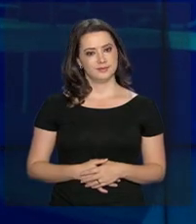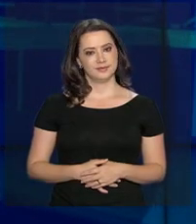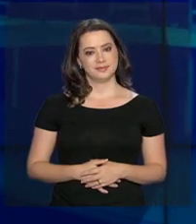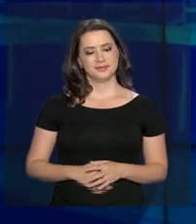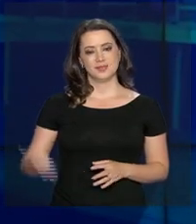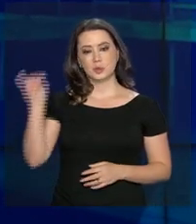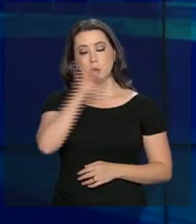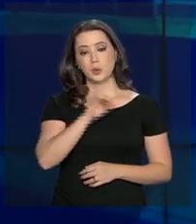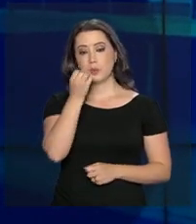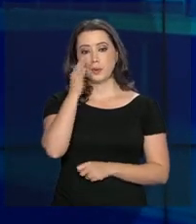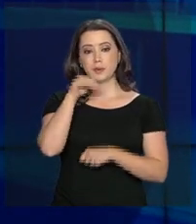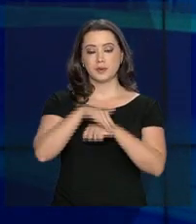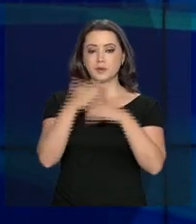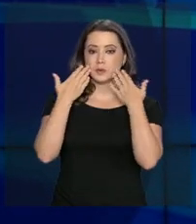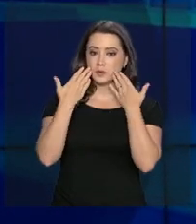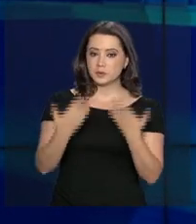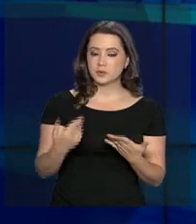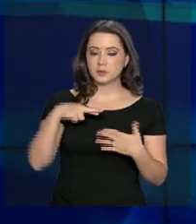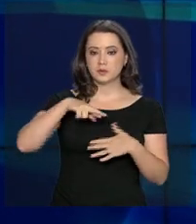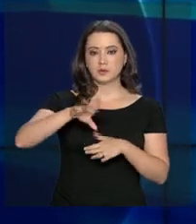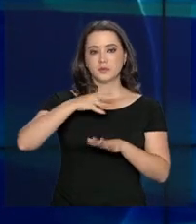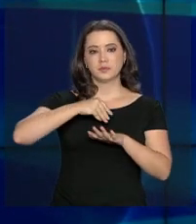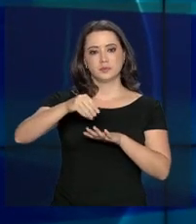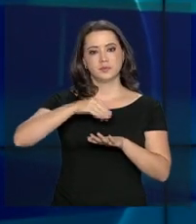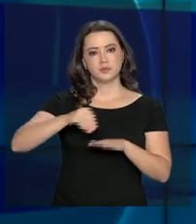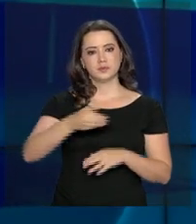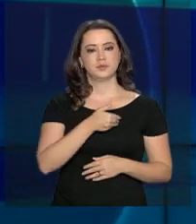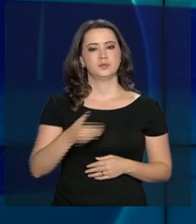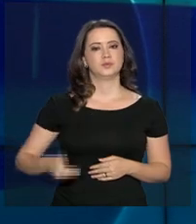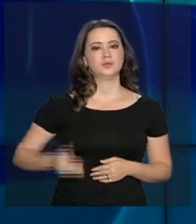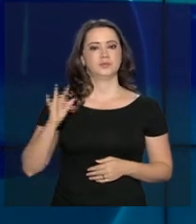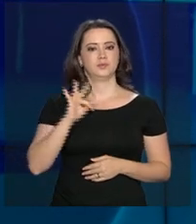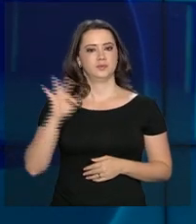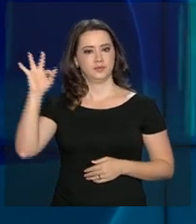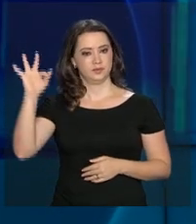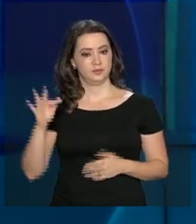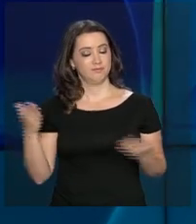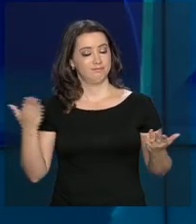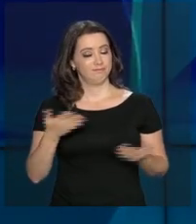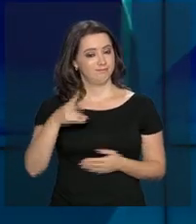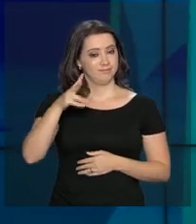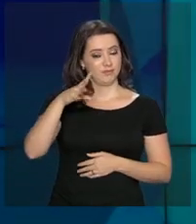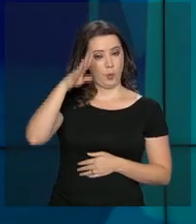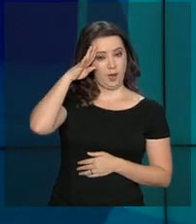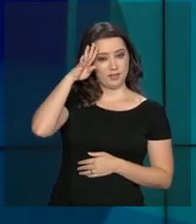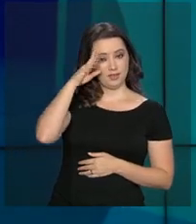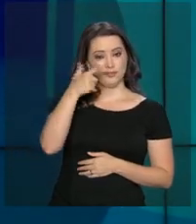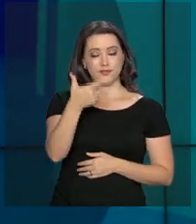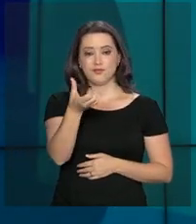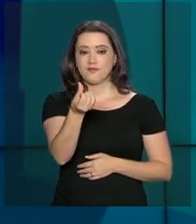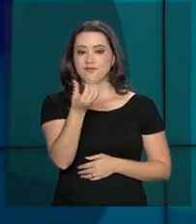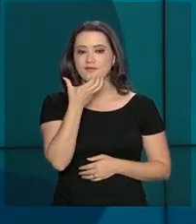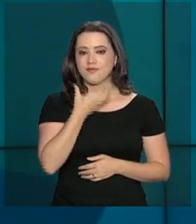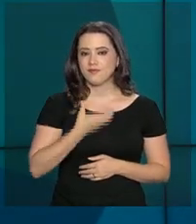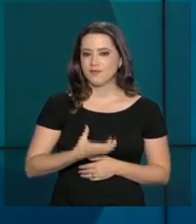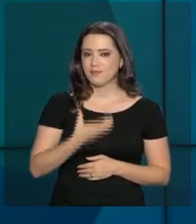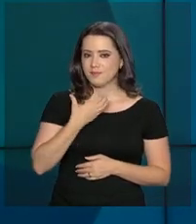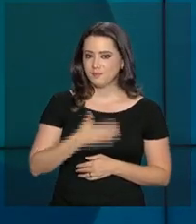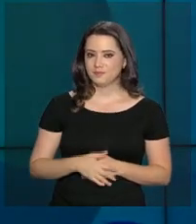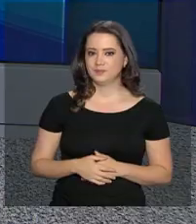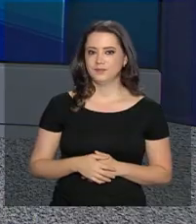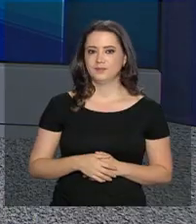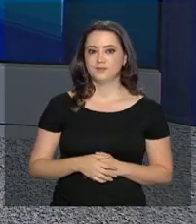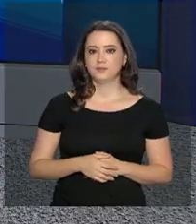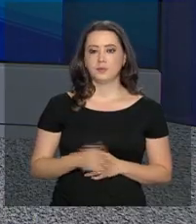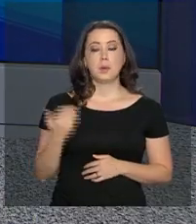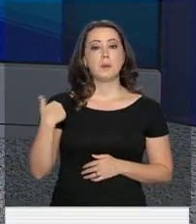Olá, boa noite. Começa agora o repórter NBR com as notícias do governo federal desta quarta-feira, 26 de dezembro.